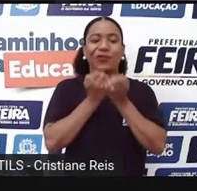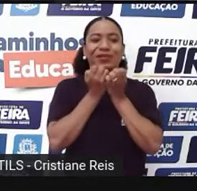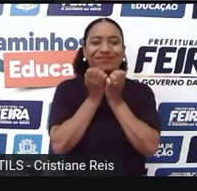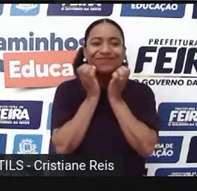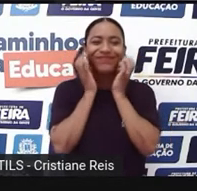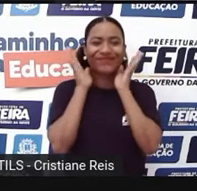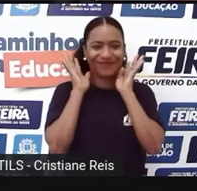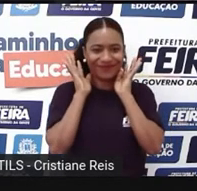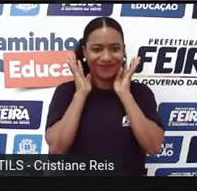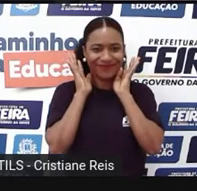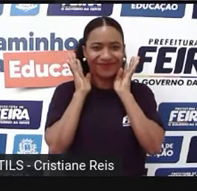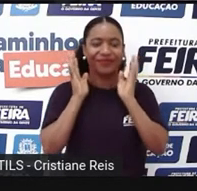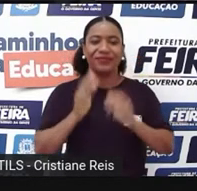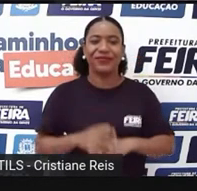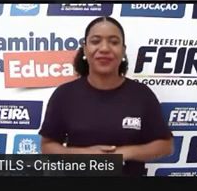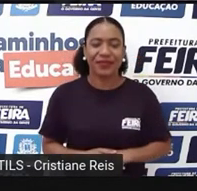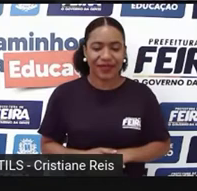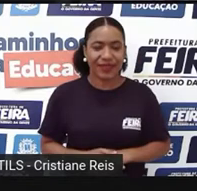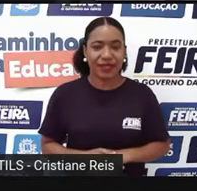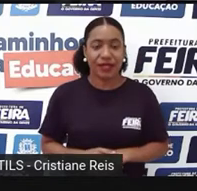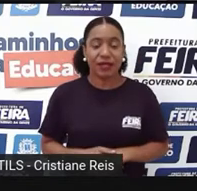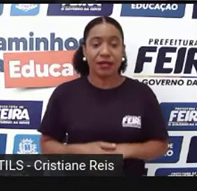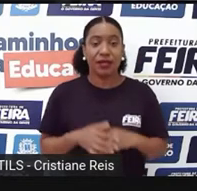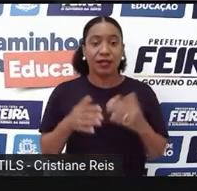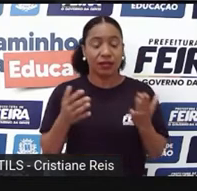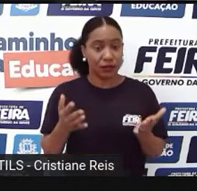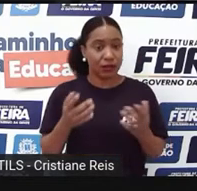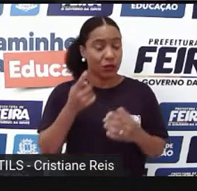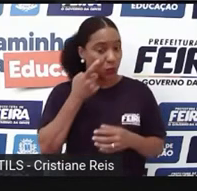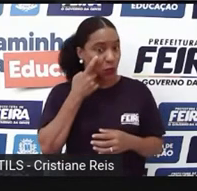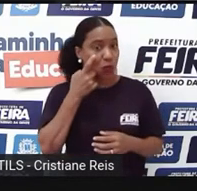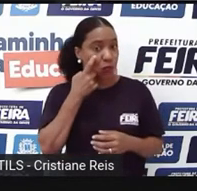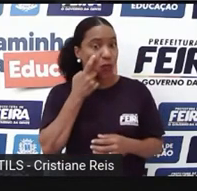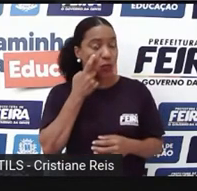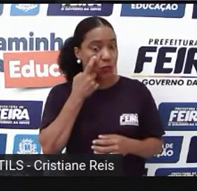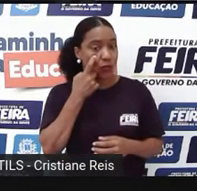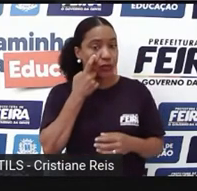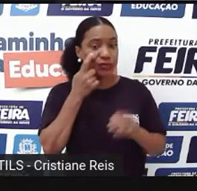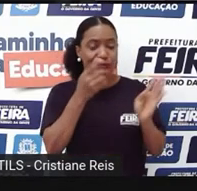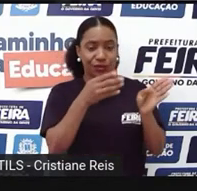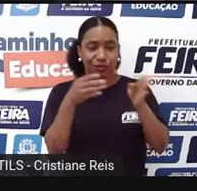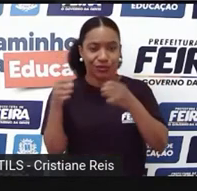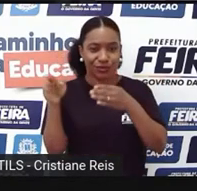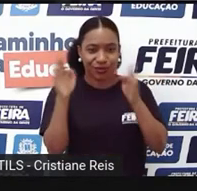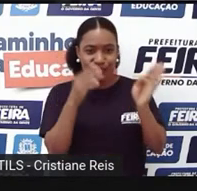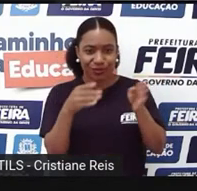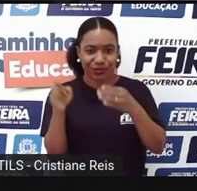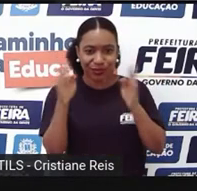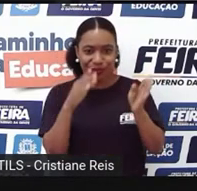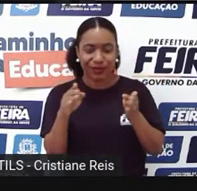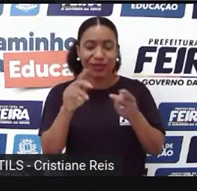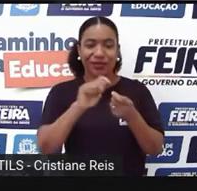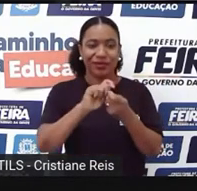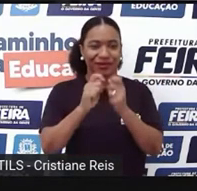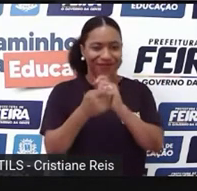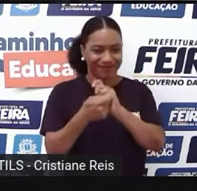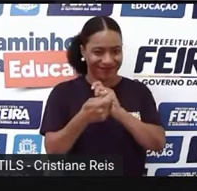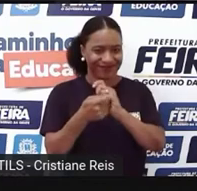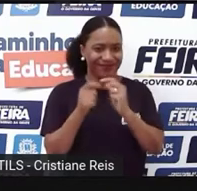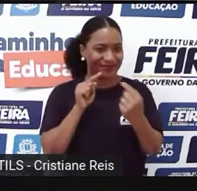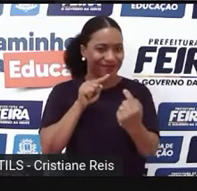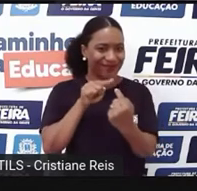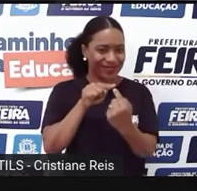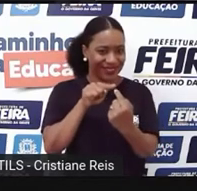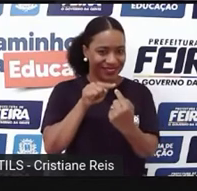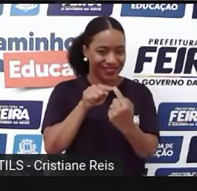Mas, nesta versão que nós assistimos hoje, ele foi adaptado para um short